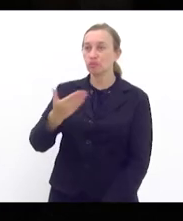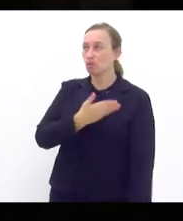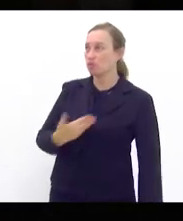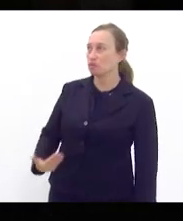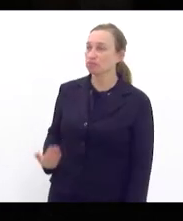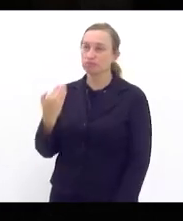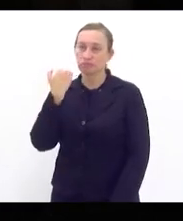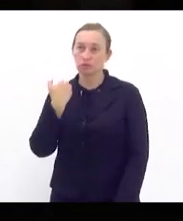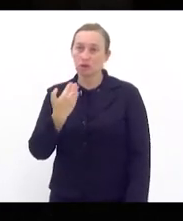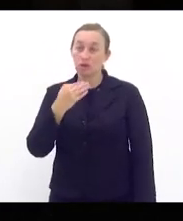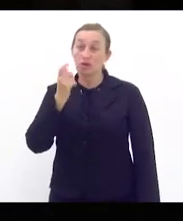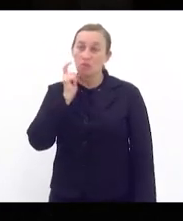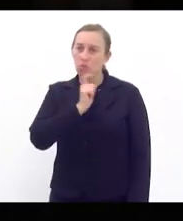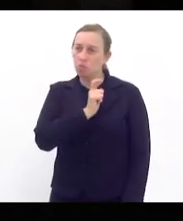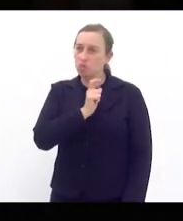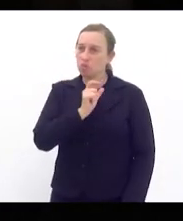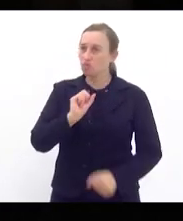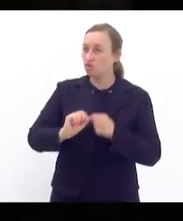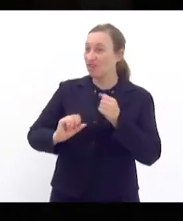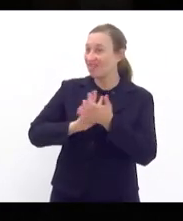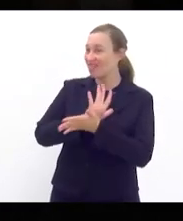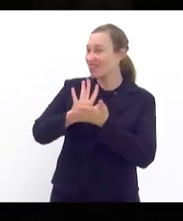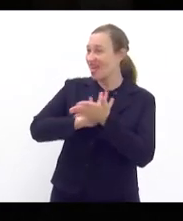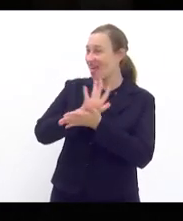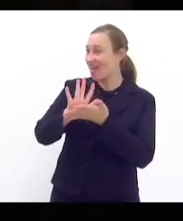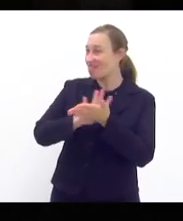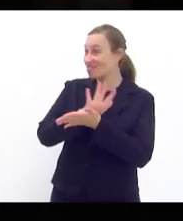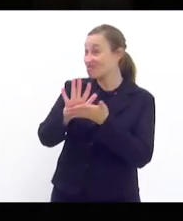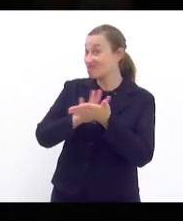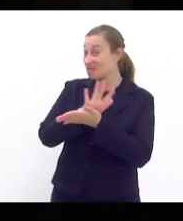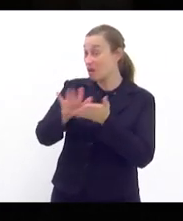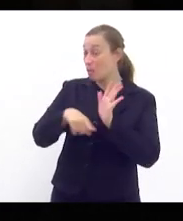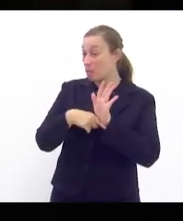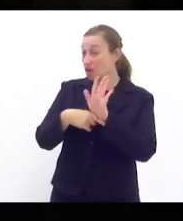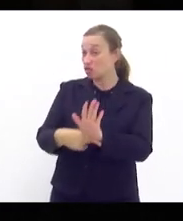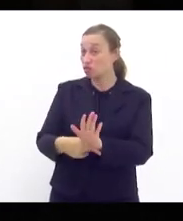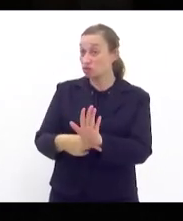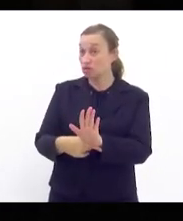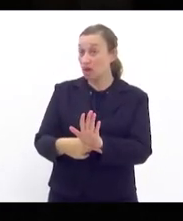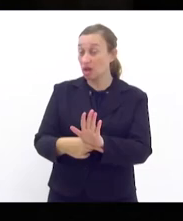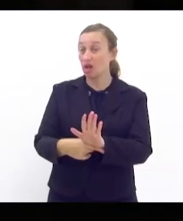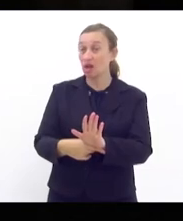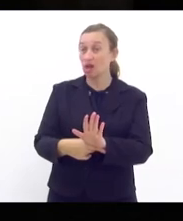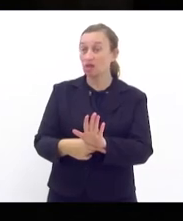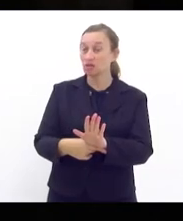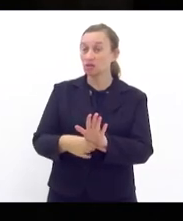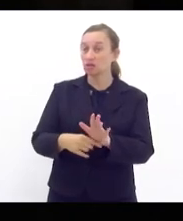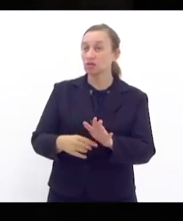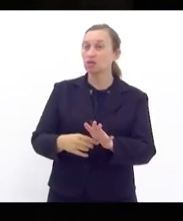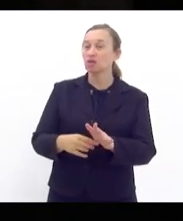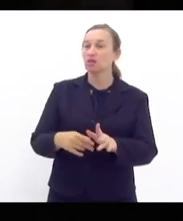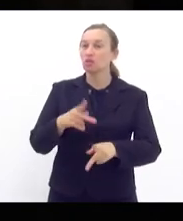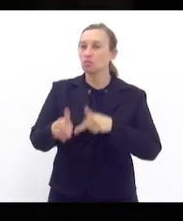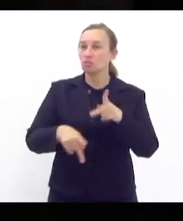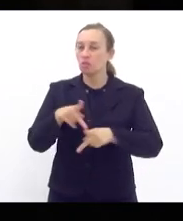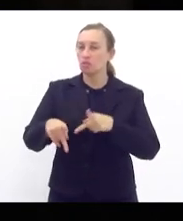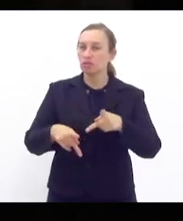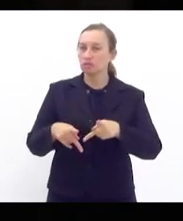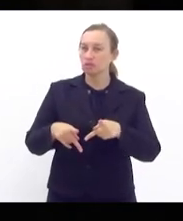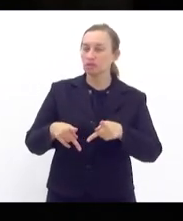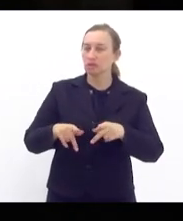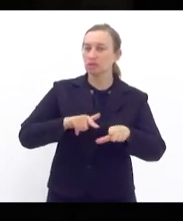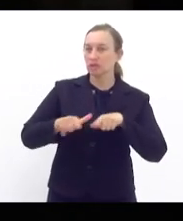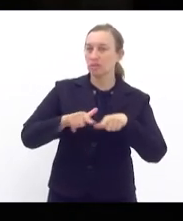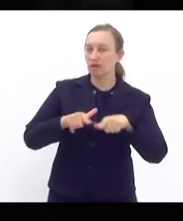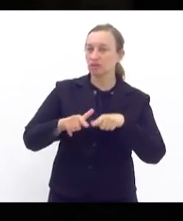não fez nenhum aceno quanto a recuperação do poder de compra dos trabalhadores e das trabalhadoras